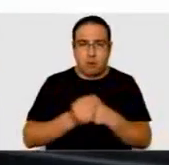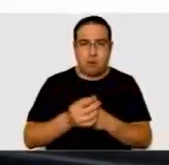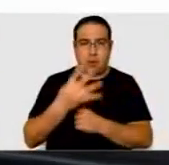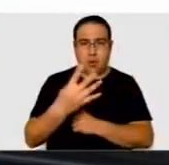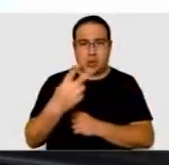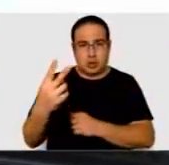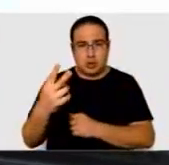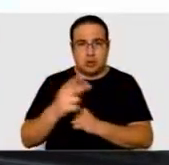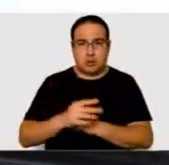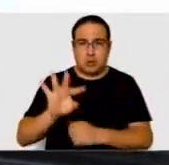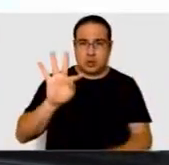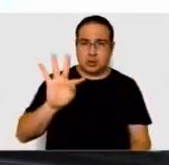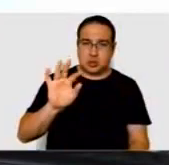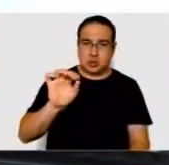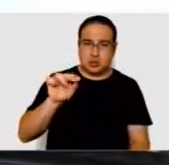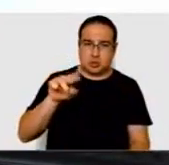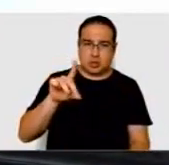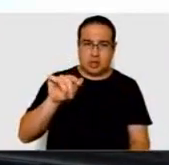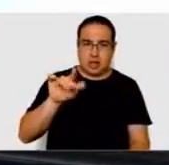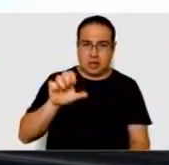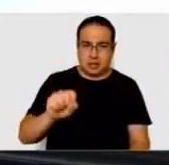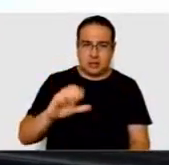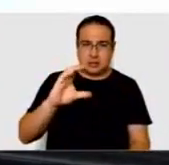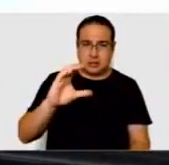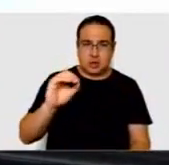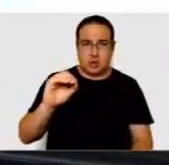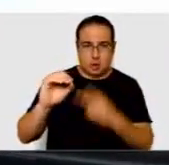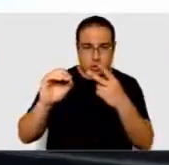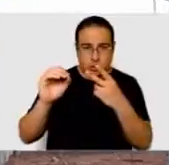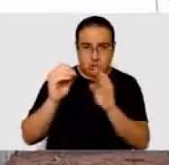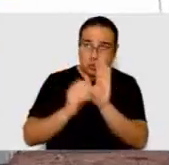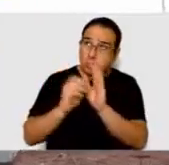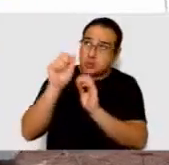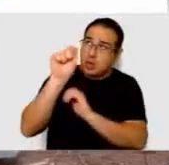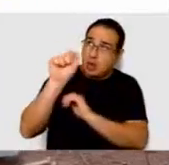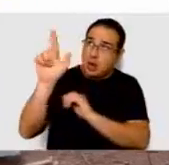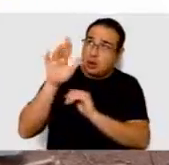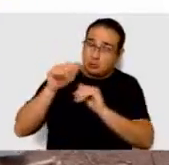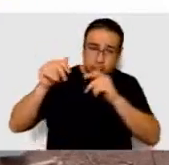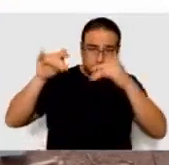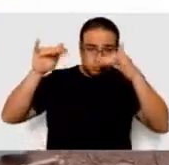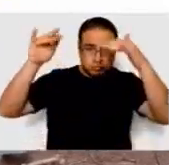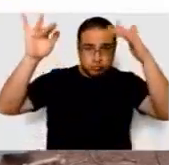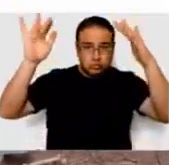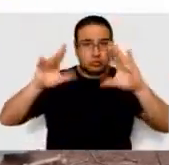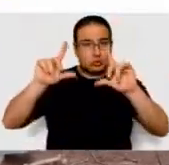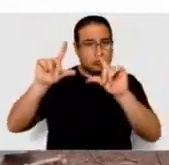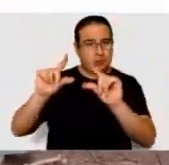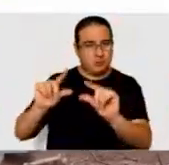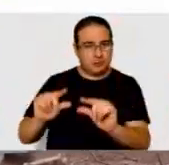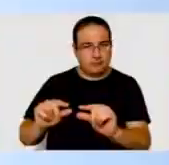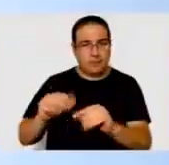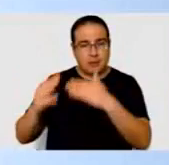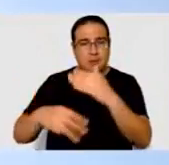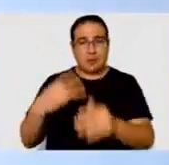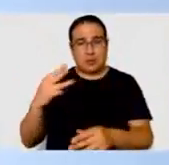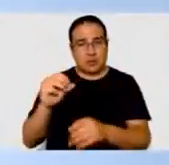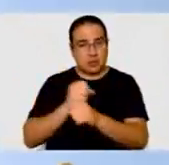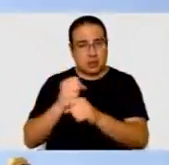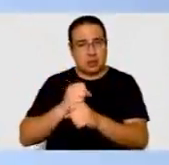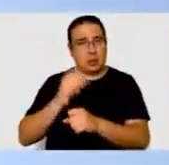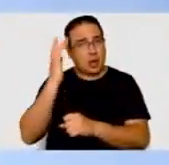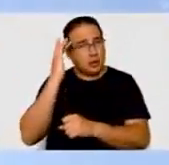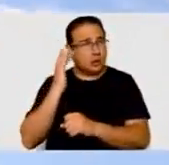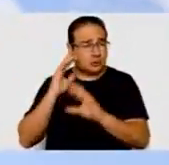diminuir 42 toneladas por ano de emissão de CO2 na camada atmosférica. Ao longo de 30 anos,